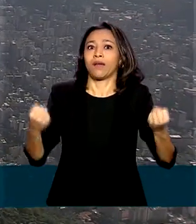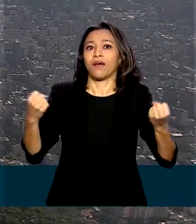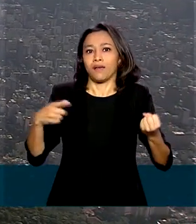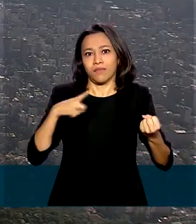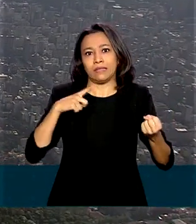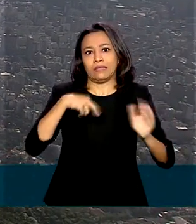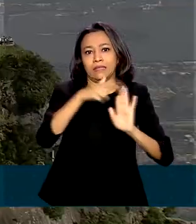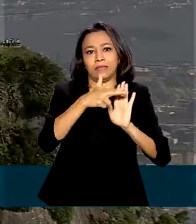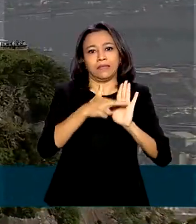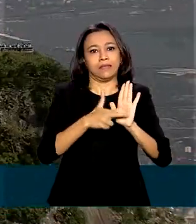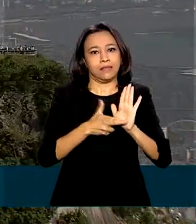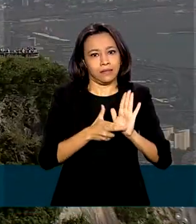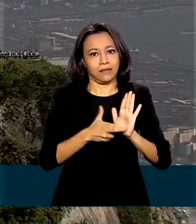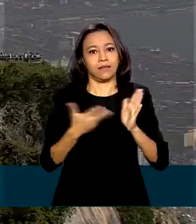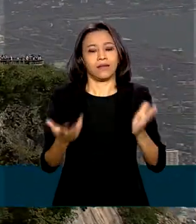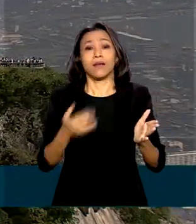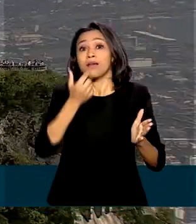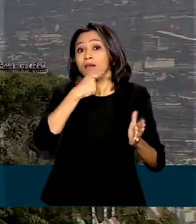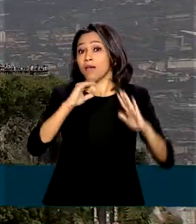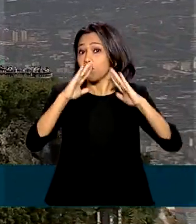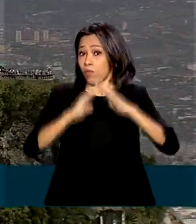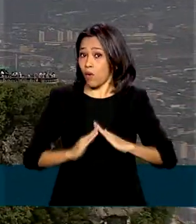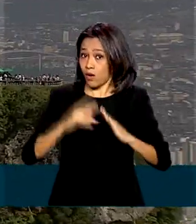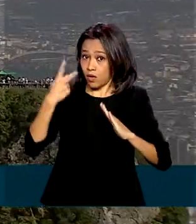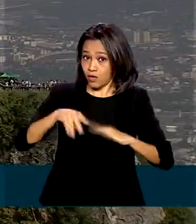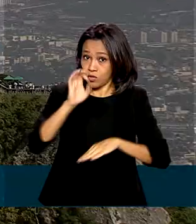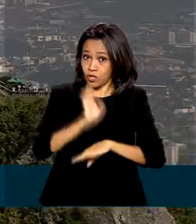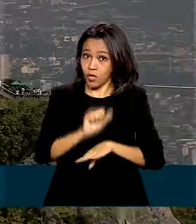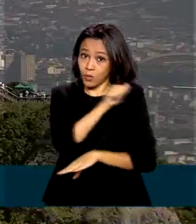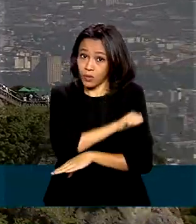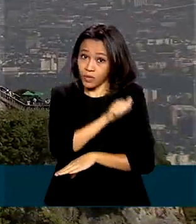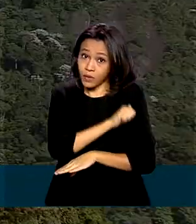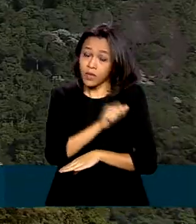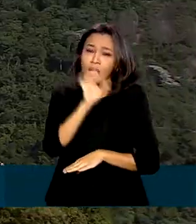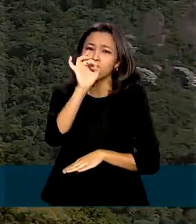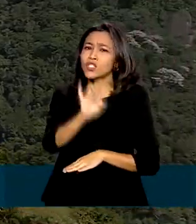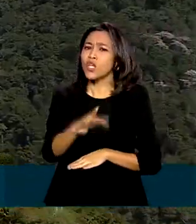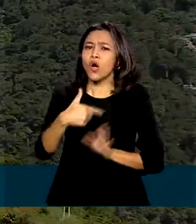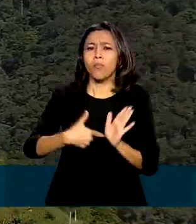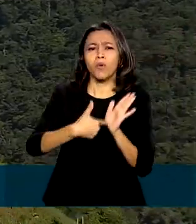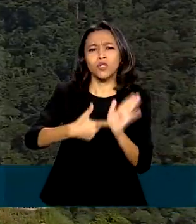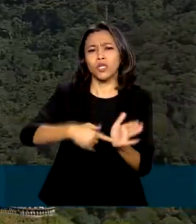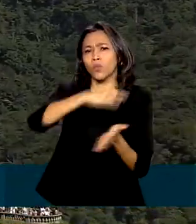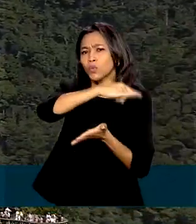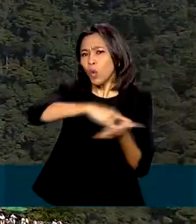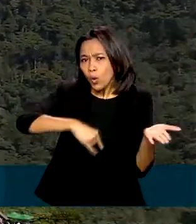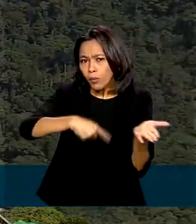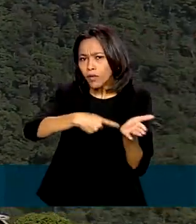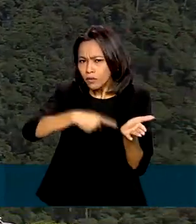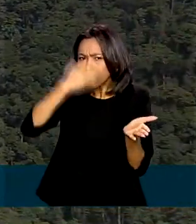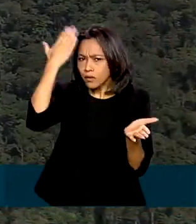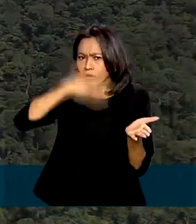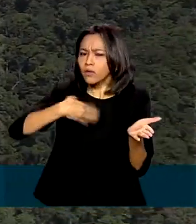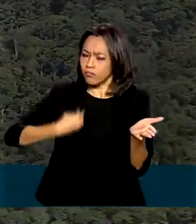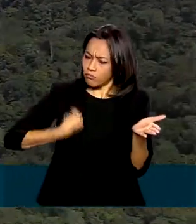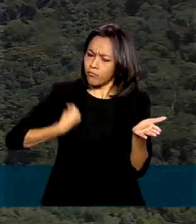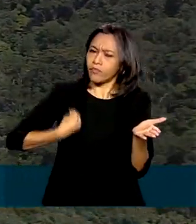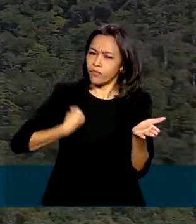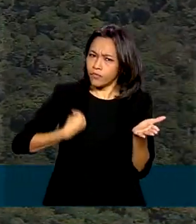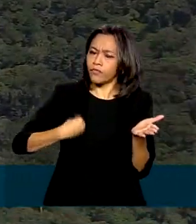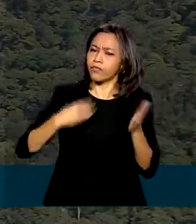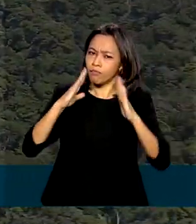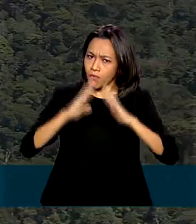pela Covid-19. Quem mora no Rio de Janeiro para conseguir o desconto só precisa apresentar um documento comprovando que vive aqui no estado.